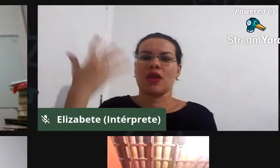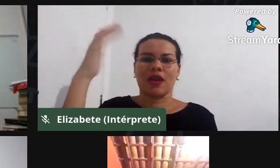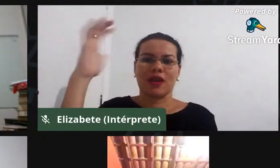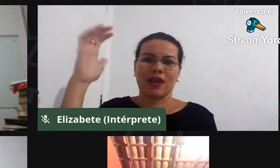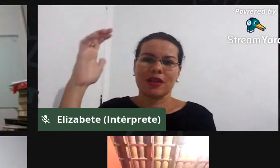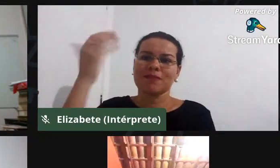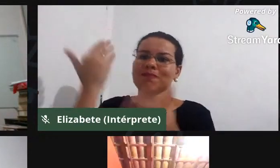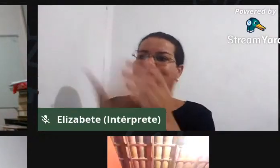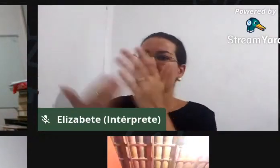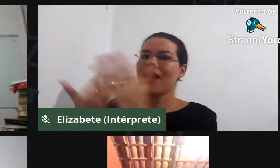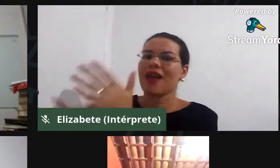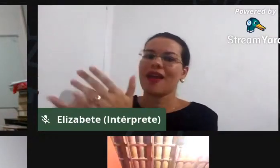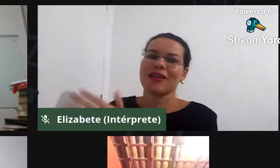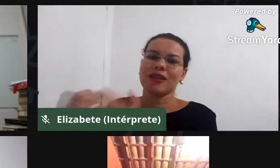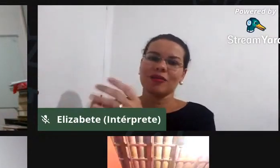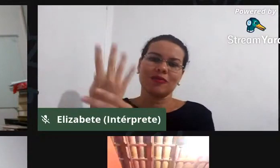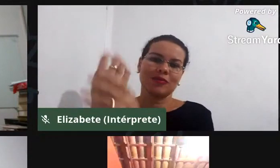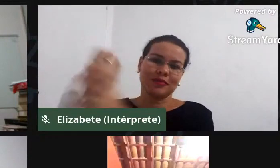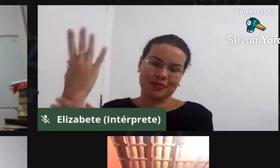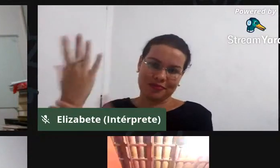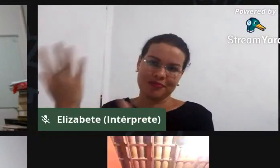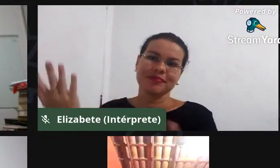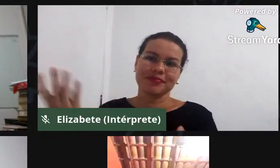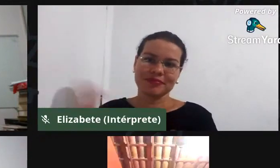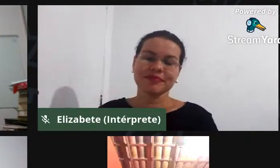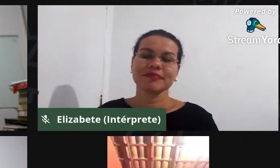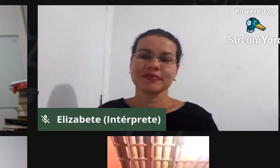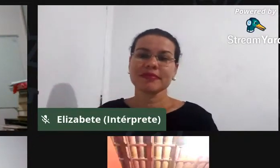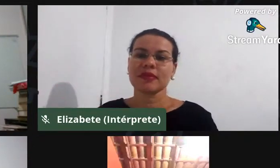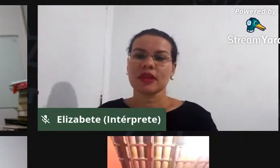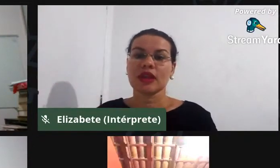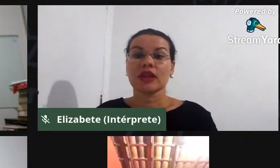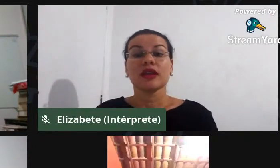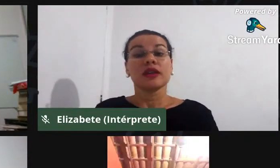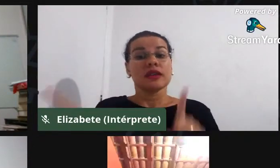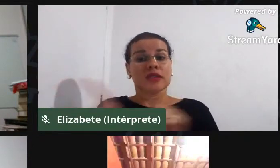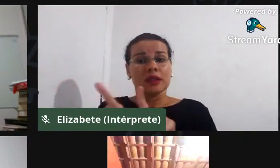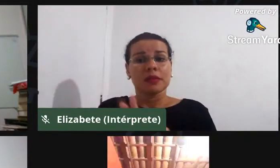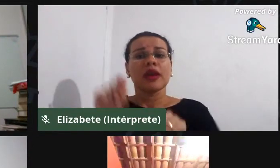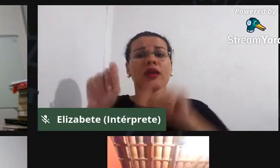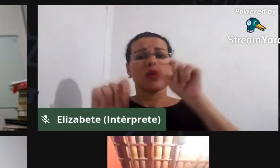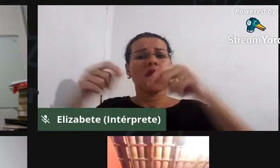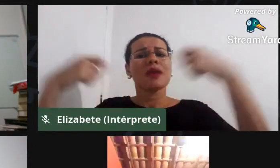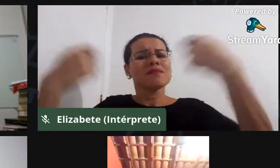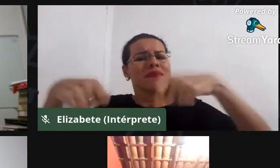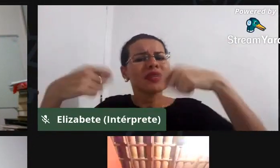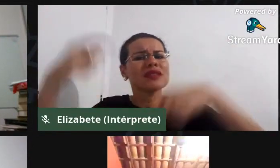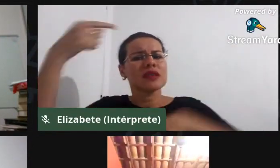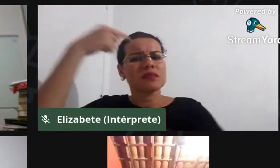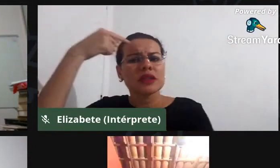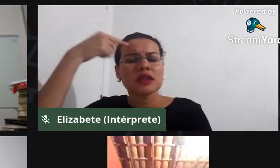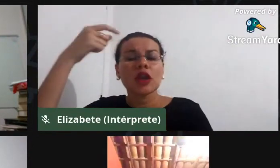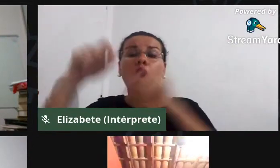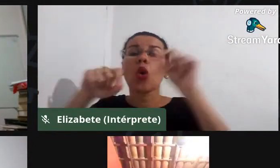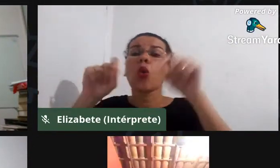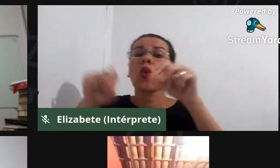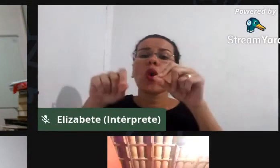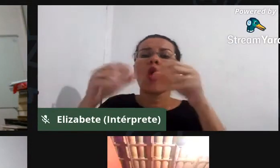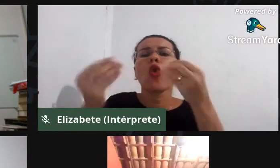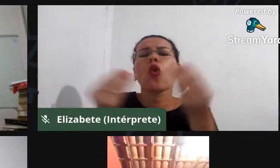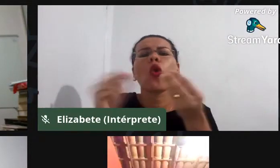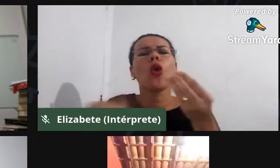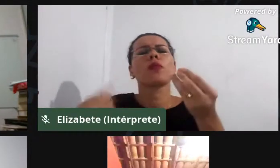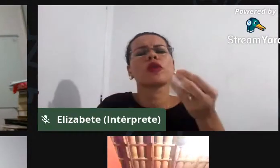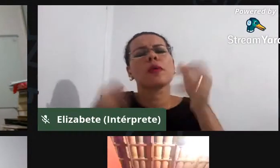não conseguem colher, às vezes, nada, né, então, isso precisa ser pensado, como é que a gente vem buscando novas estratégias de